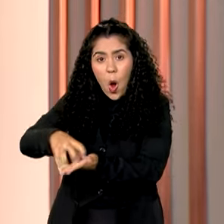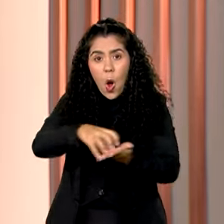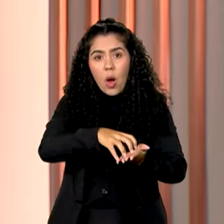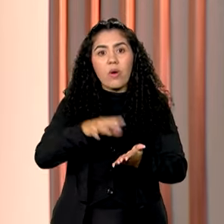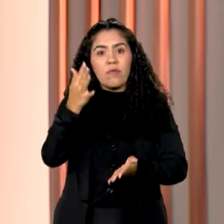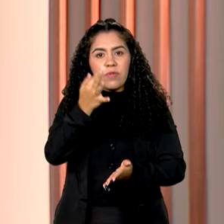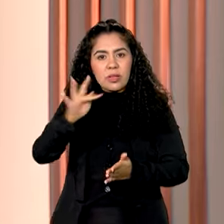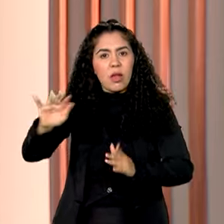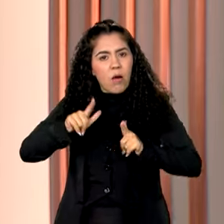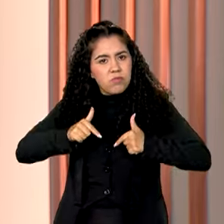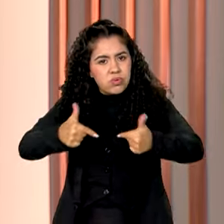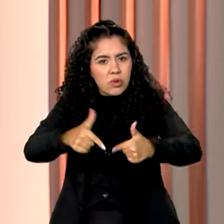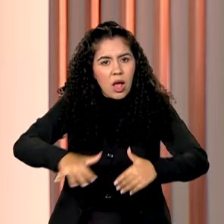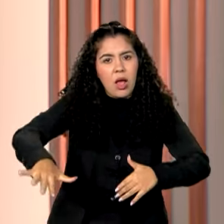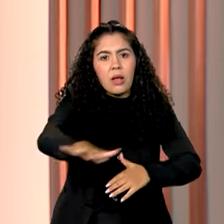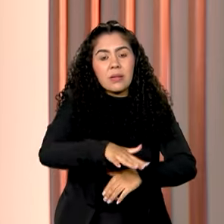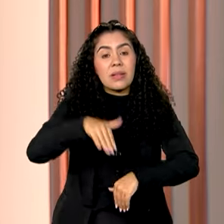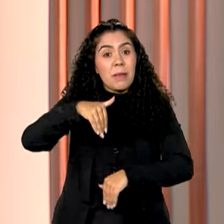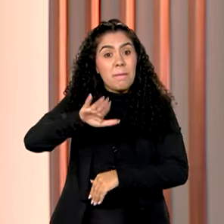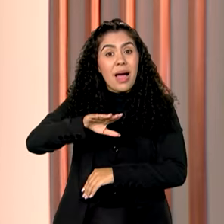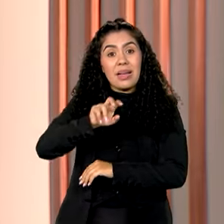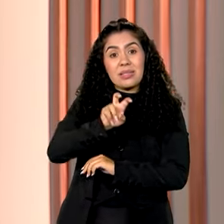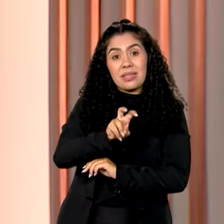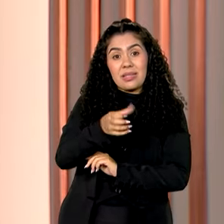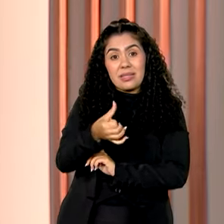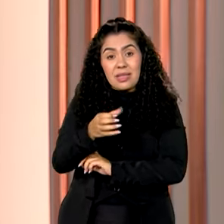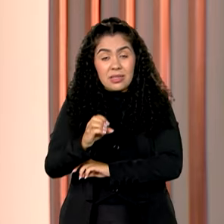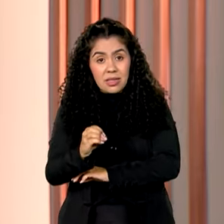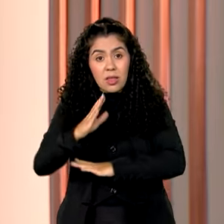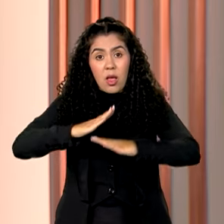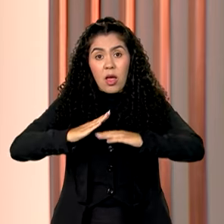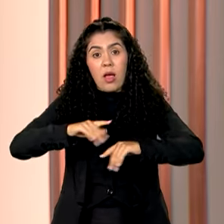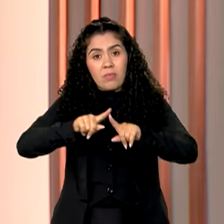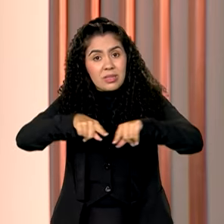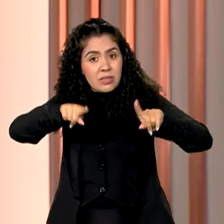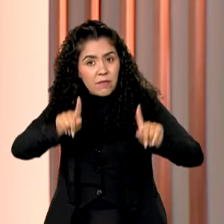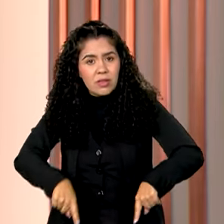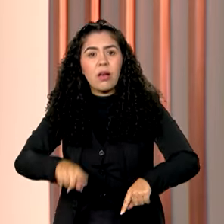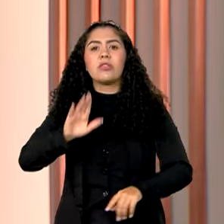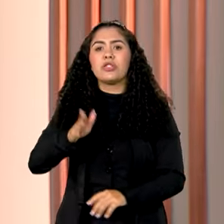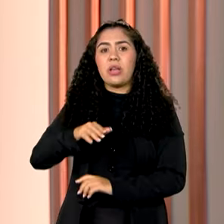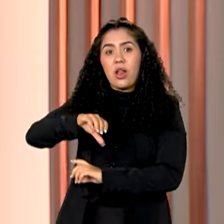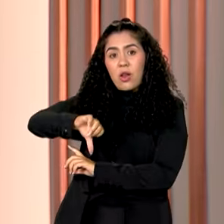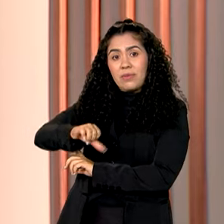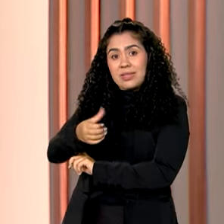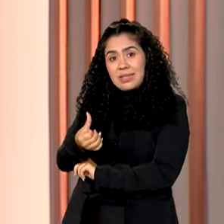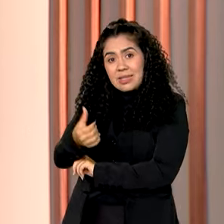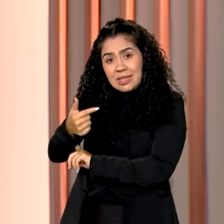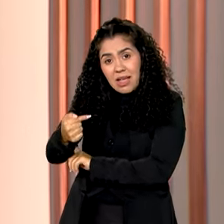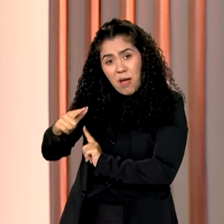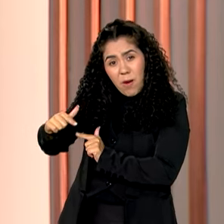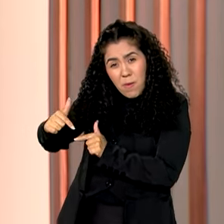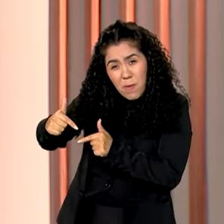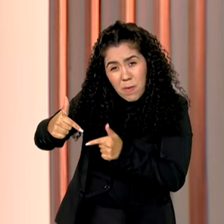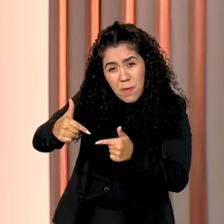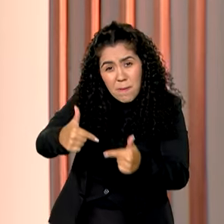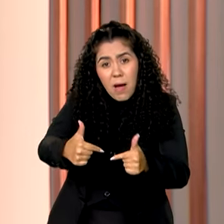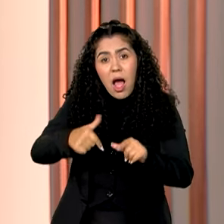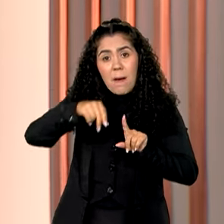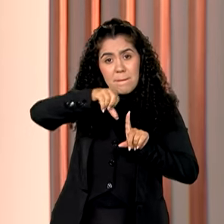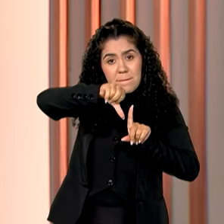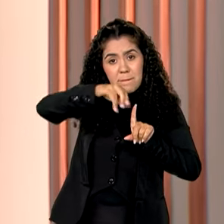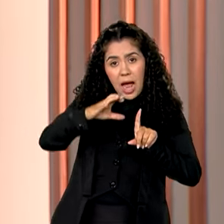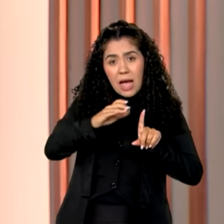região, com mais de 560 servidores. Foram 967 operações entre os meses de